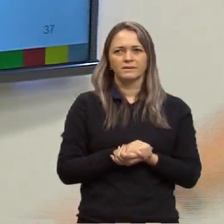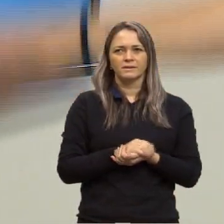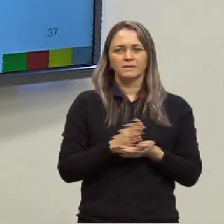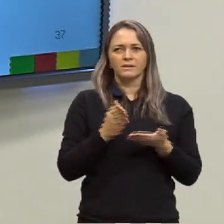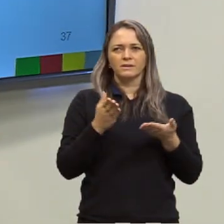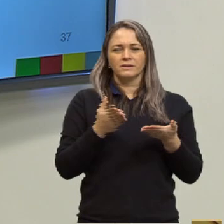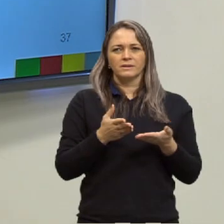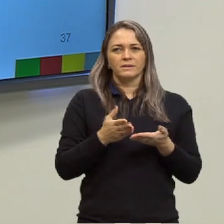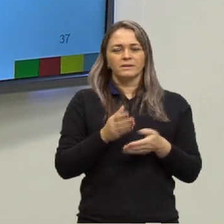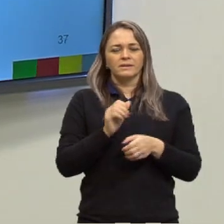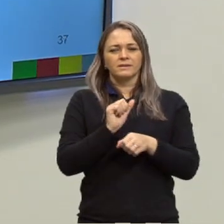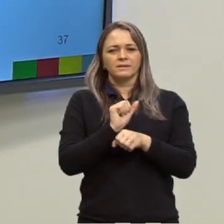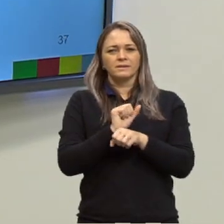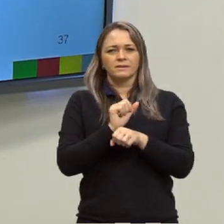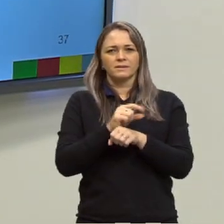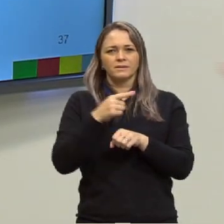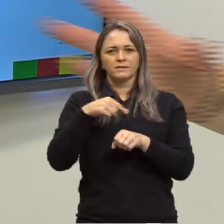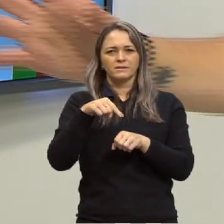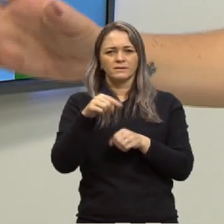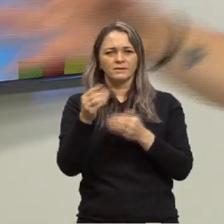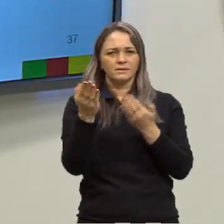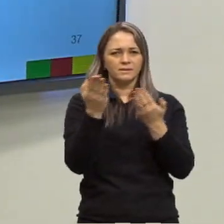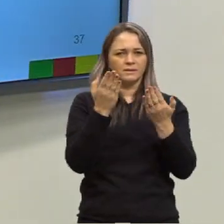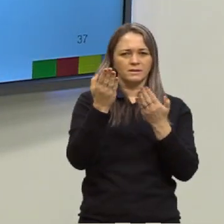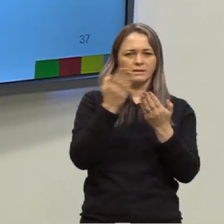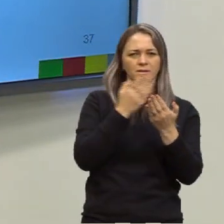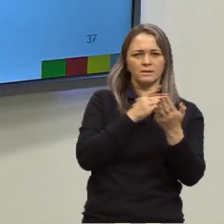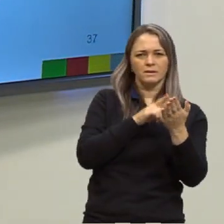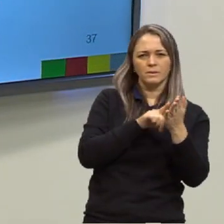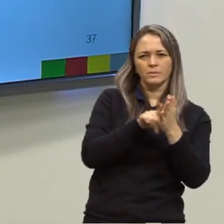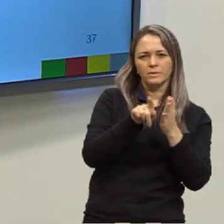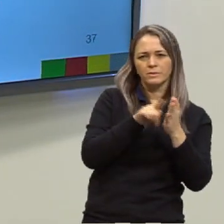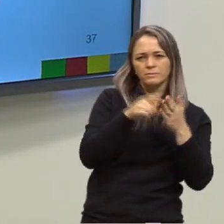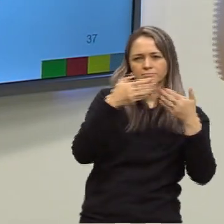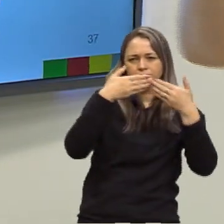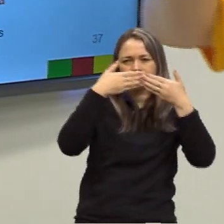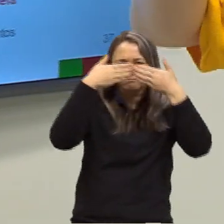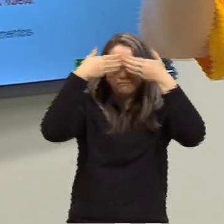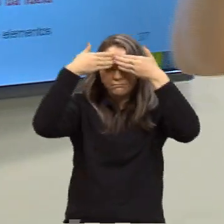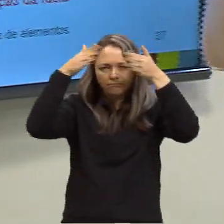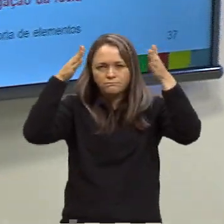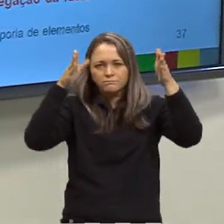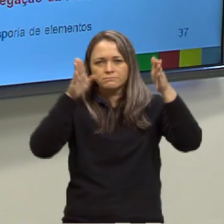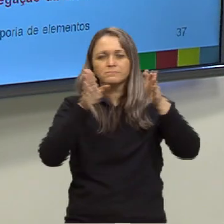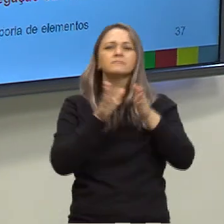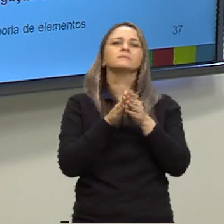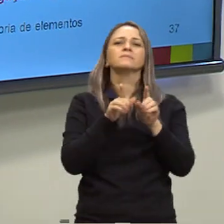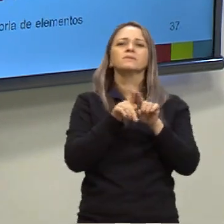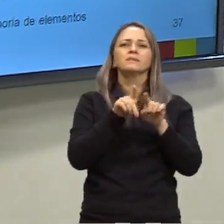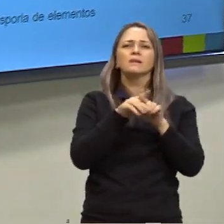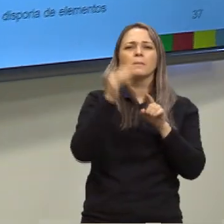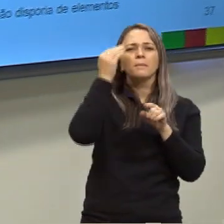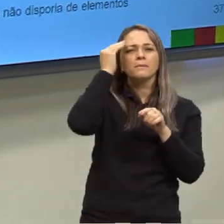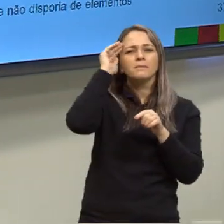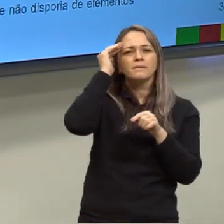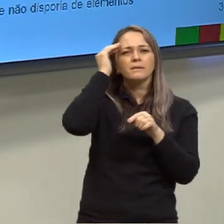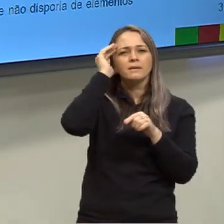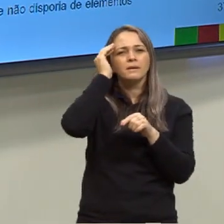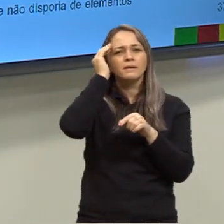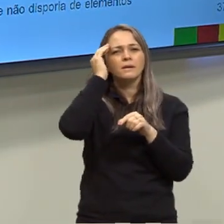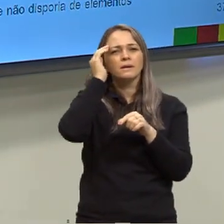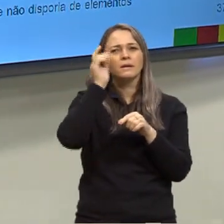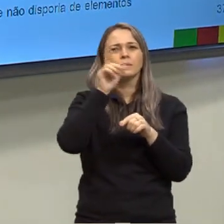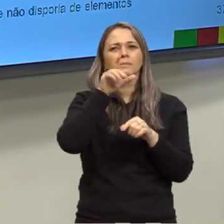eu espero que a análise de todas essas questões tenha aberto um pouco mais a mente de vocês para entender que